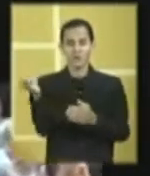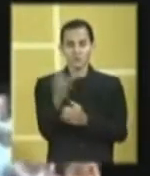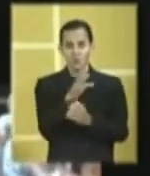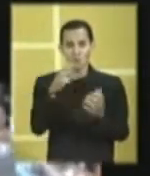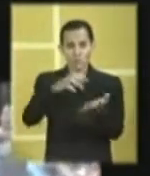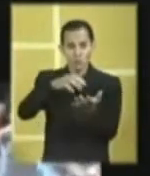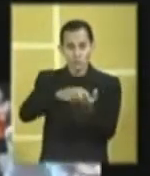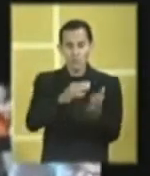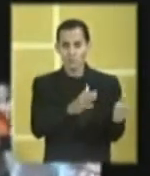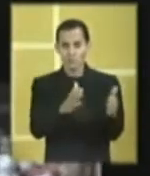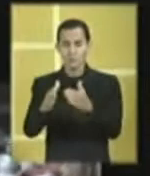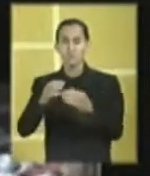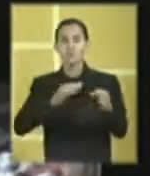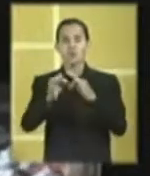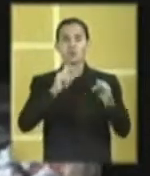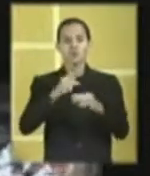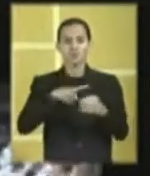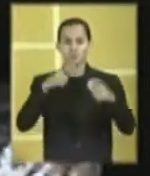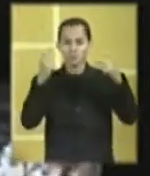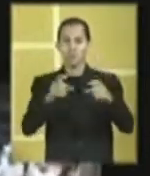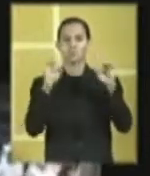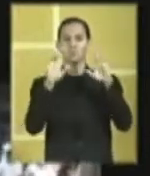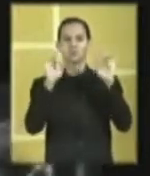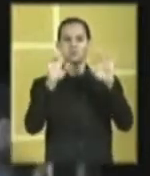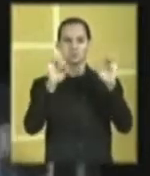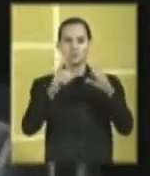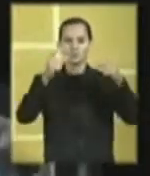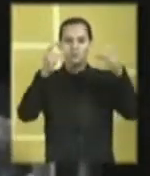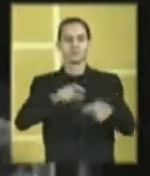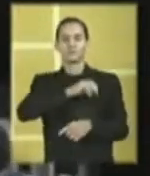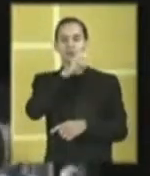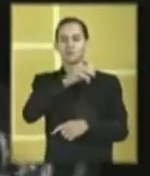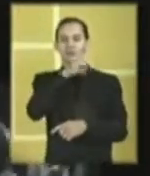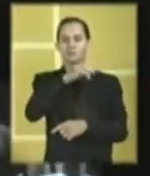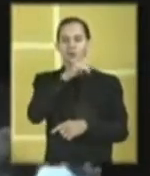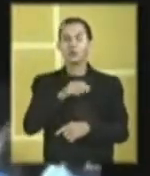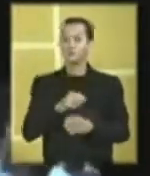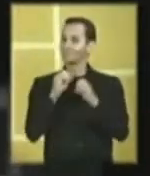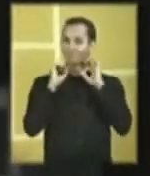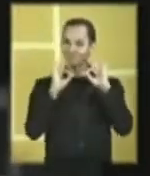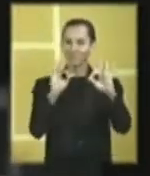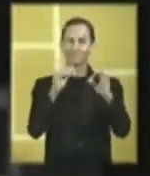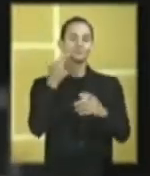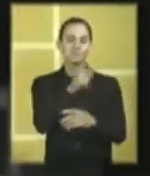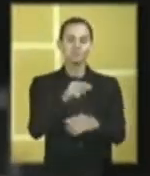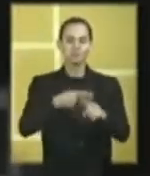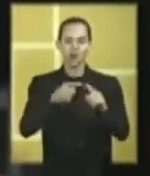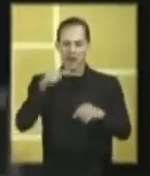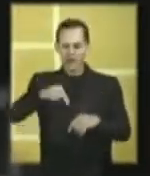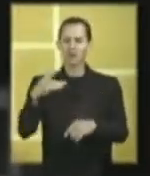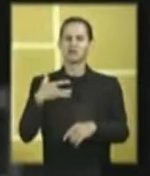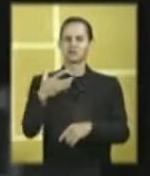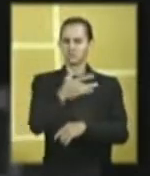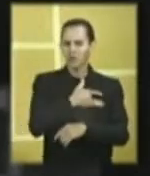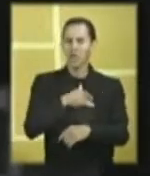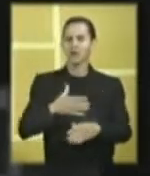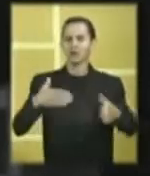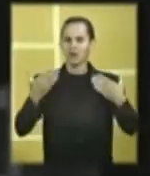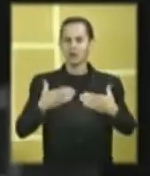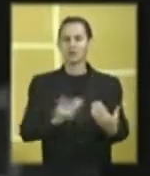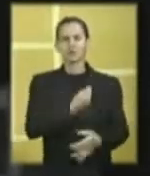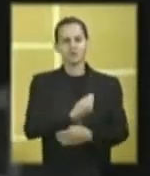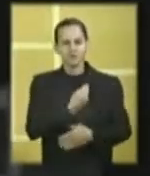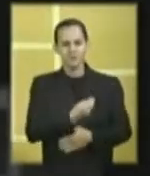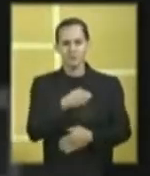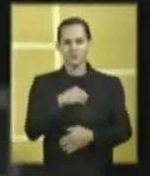nova etapa do programa, tinha que ser em um lugar especial, no Parque do Sabiá. E deu certo! Isso aqui é saúde, isso aqui é alegria